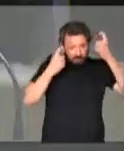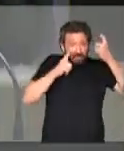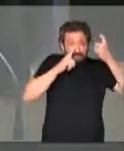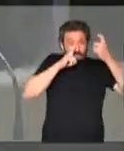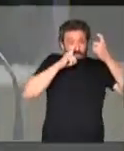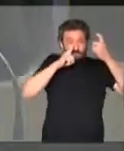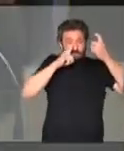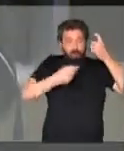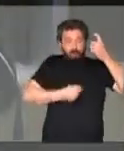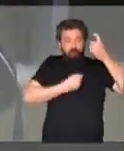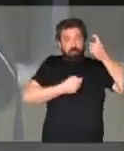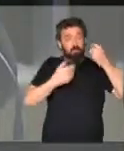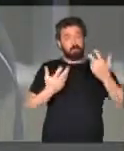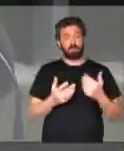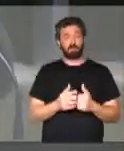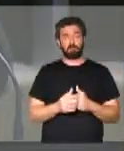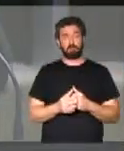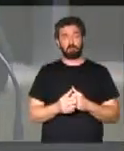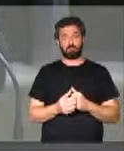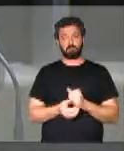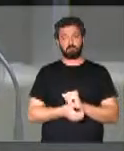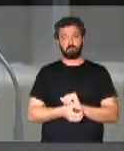arriscadas para a própria vida.